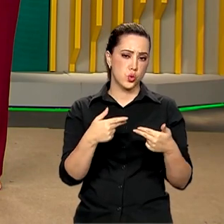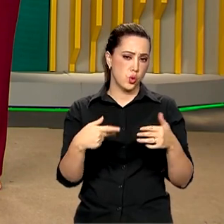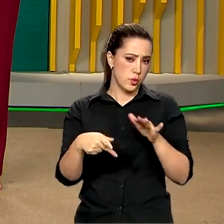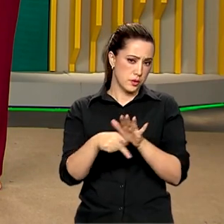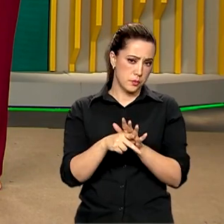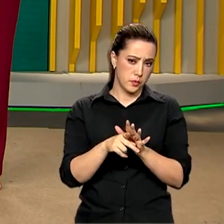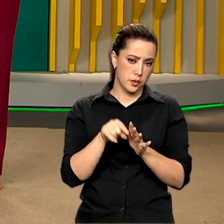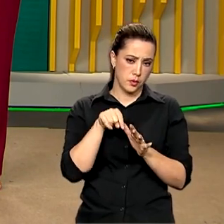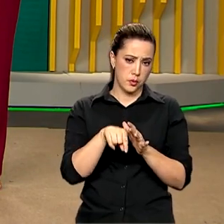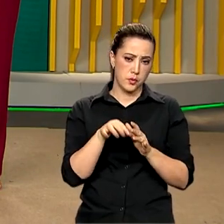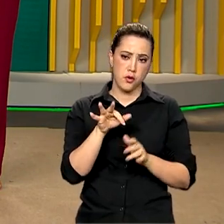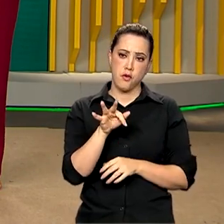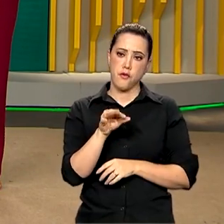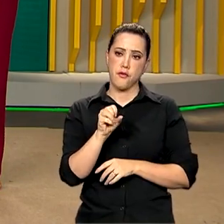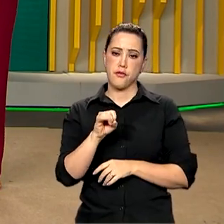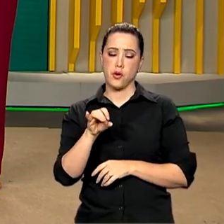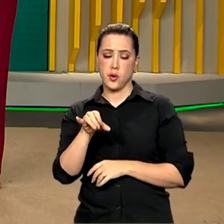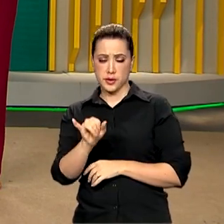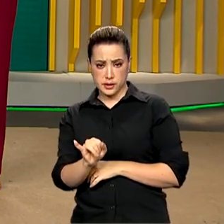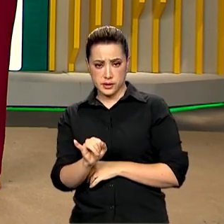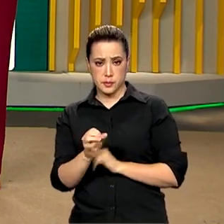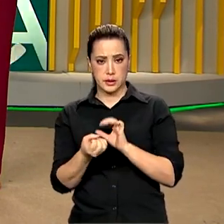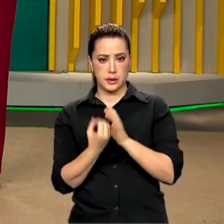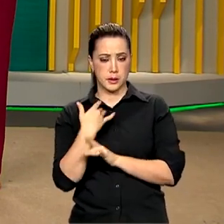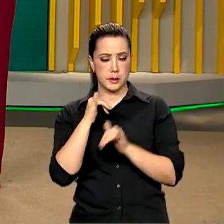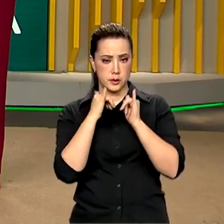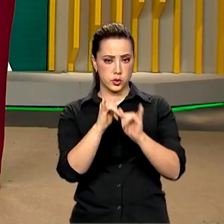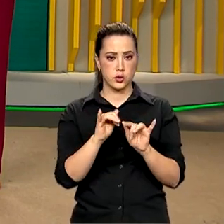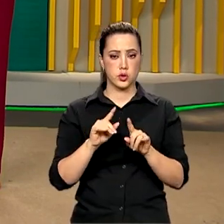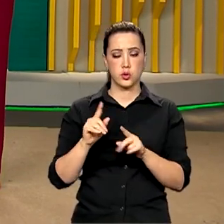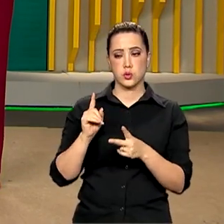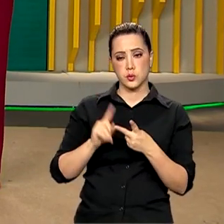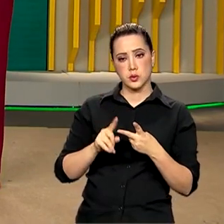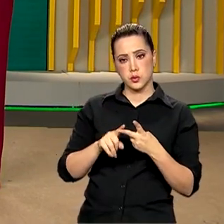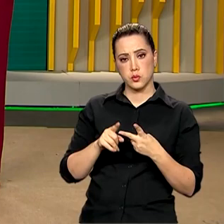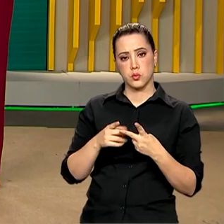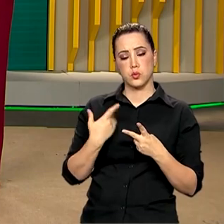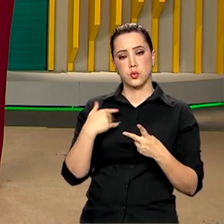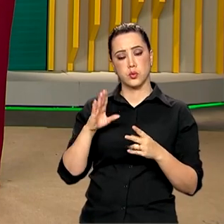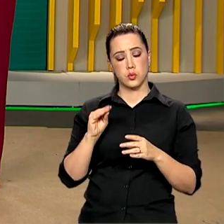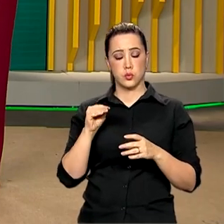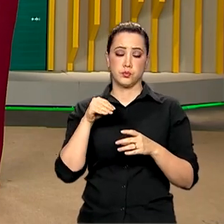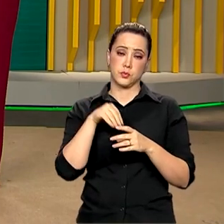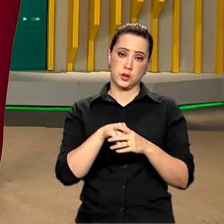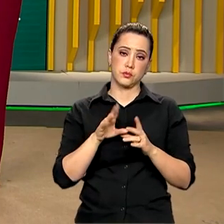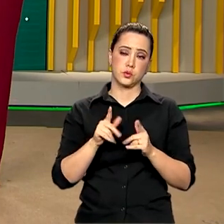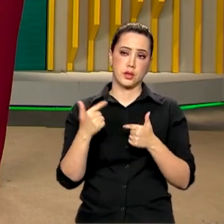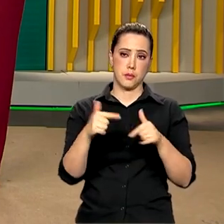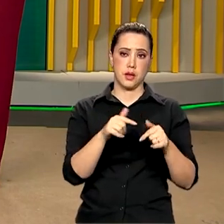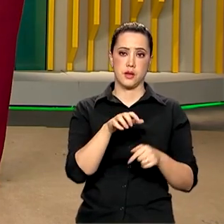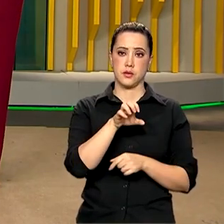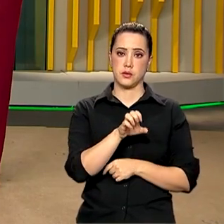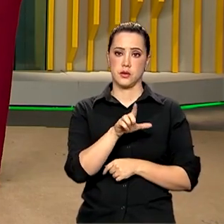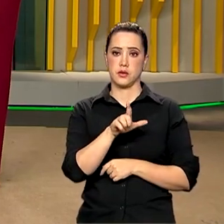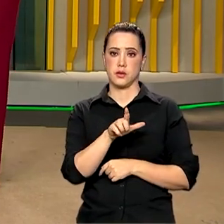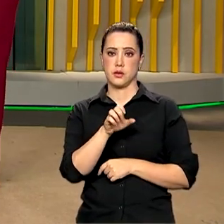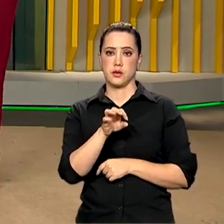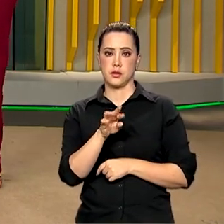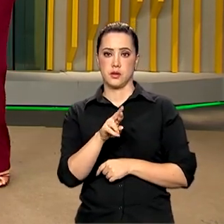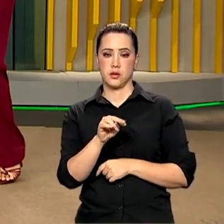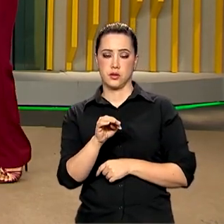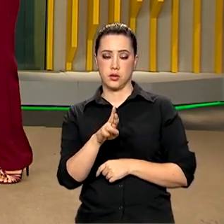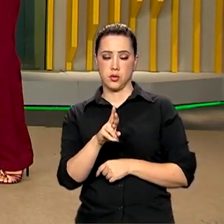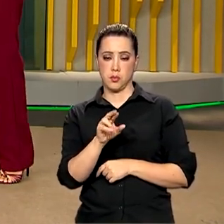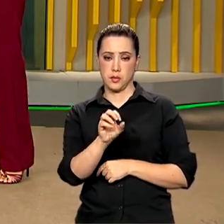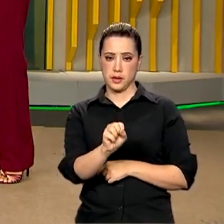de energia no país e o outro afeta diretamente o funcionamento da Eletrobras. Mas quem tem todos os detalhes pra gente é a repórter